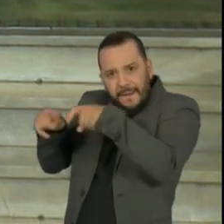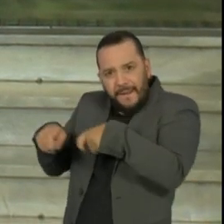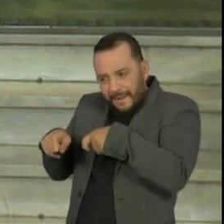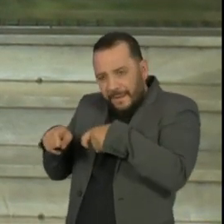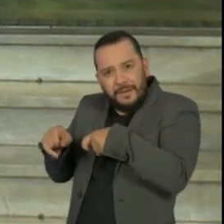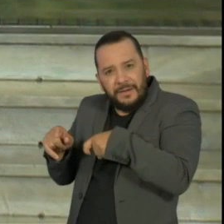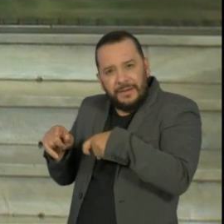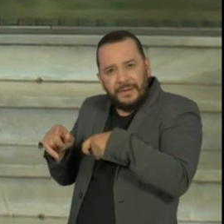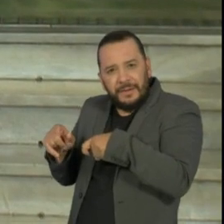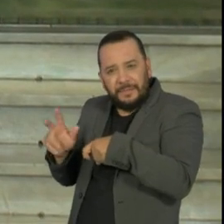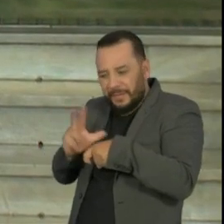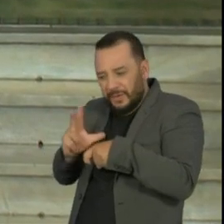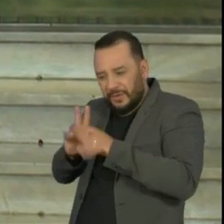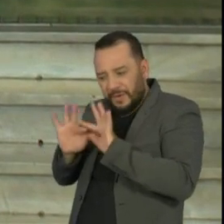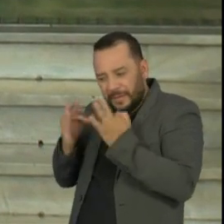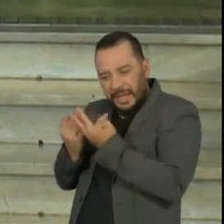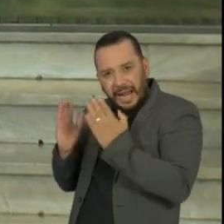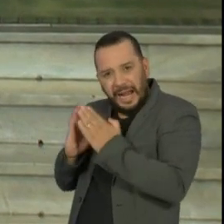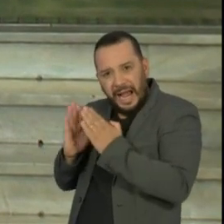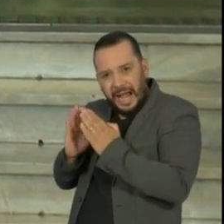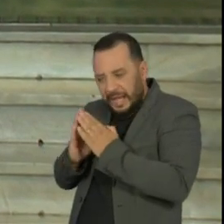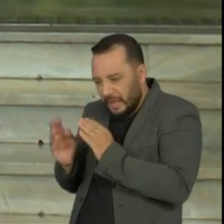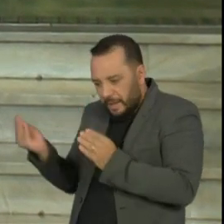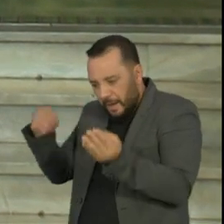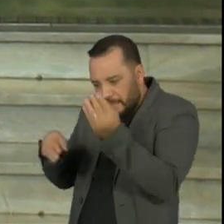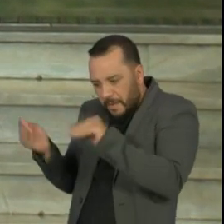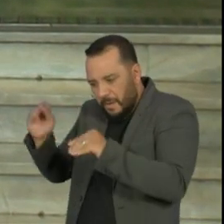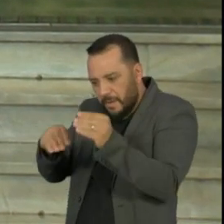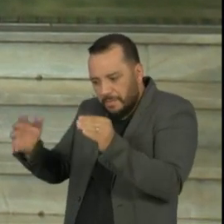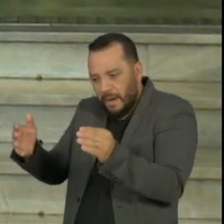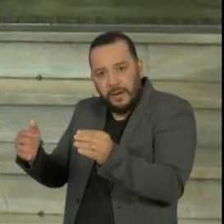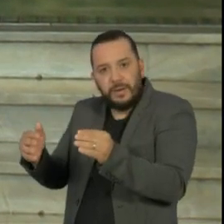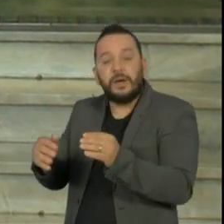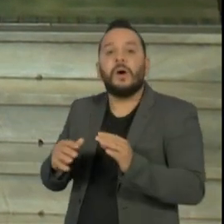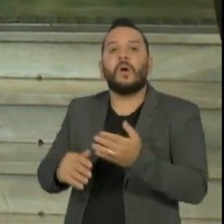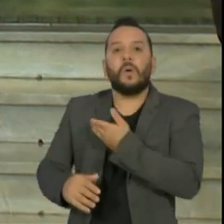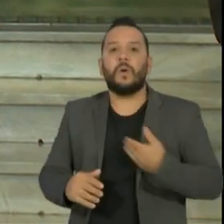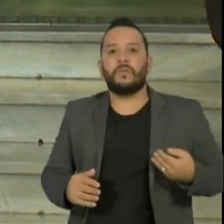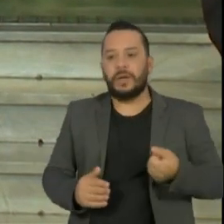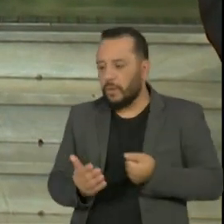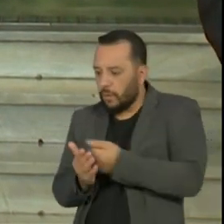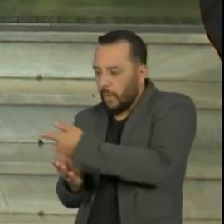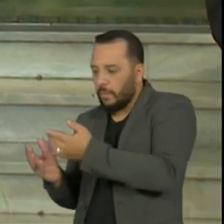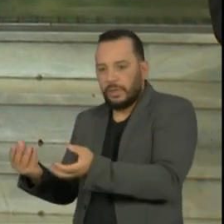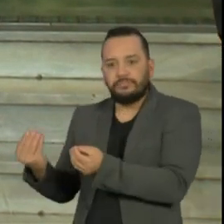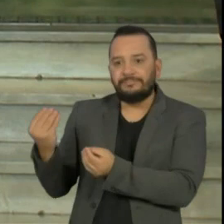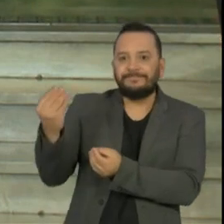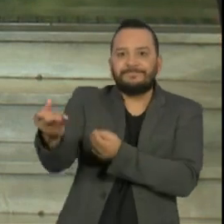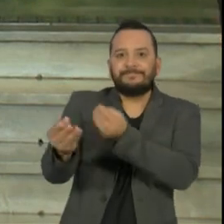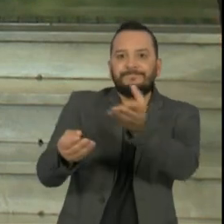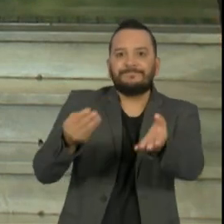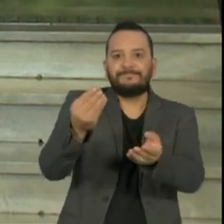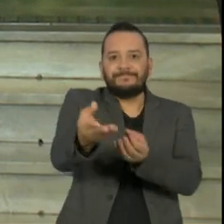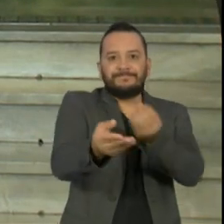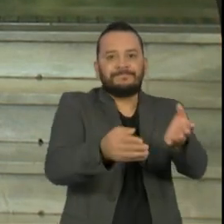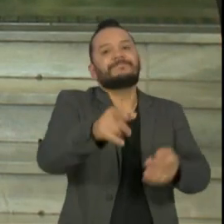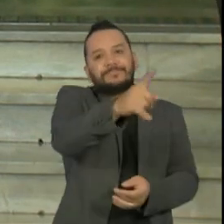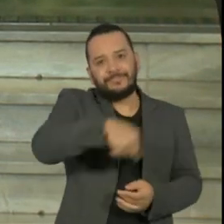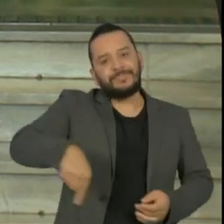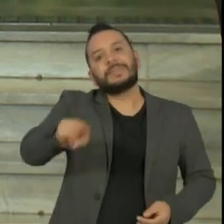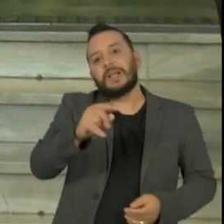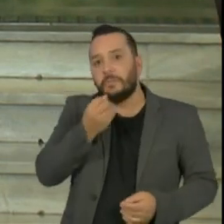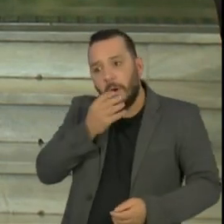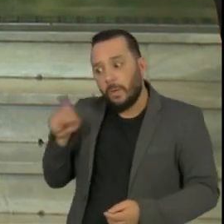vinculados a pequenas cooperativas, num momento tão difícil e, ao mesmo tempo, fornecem